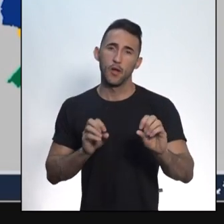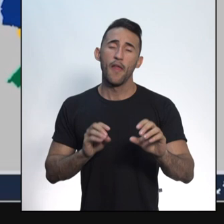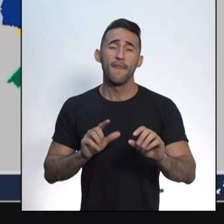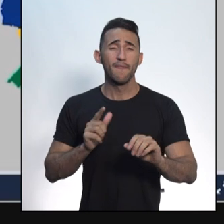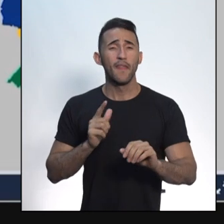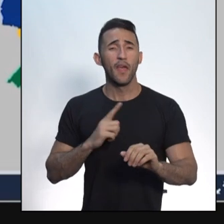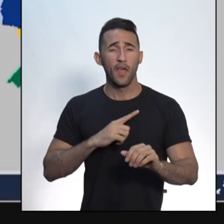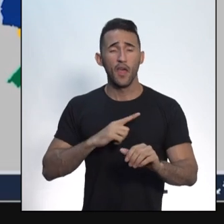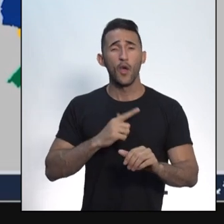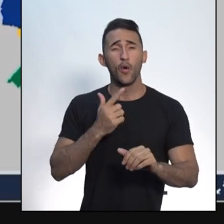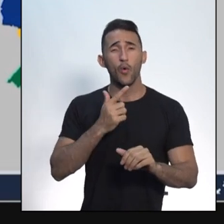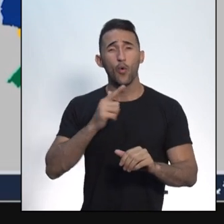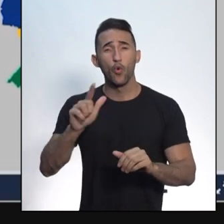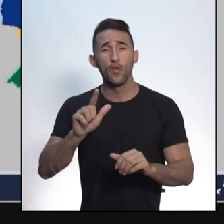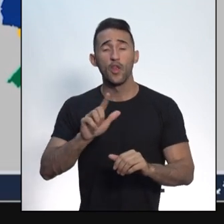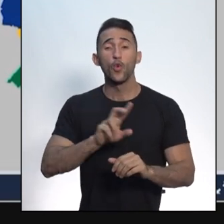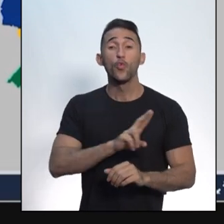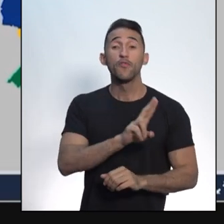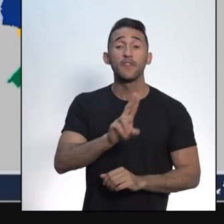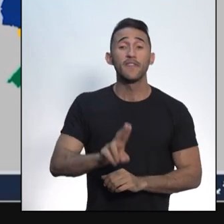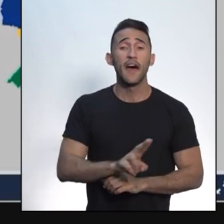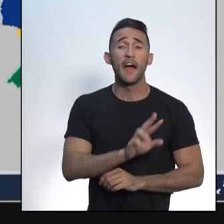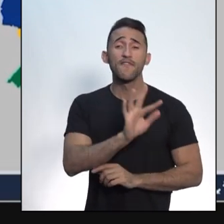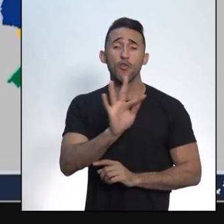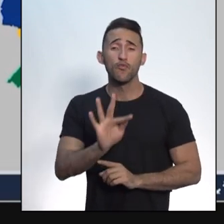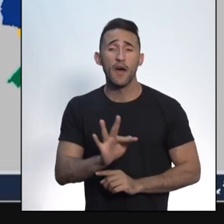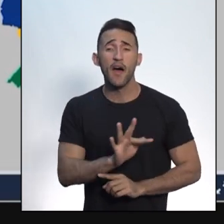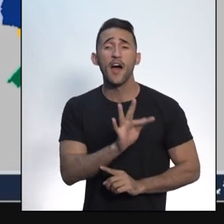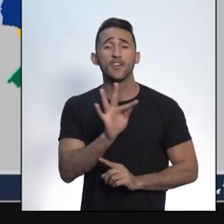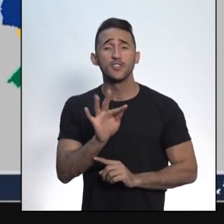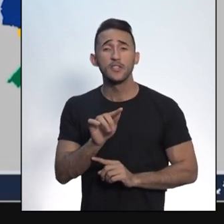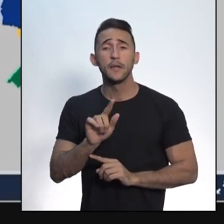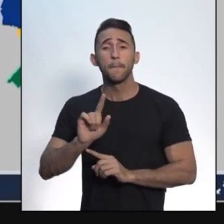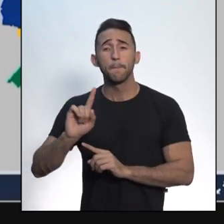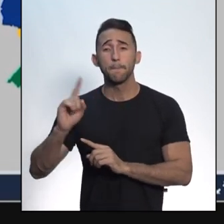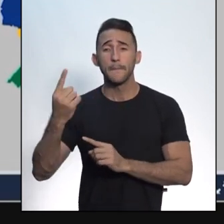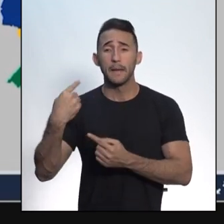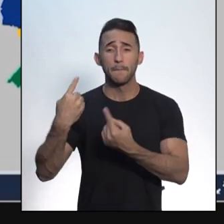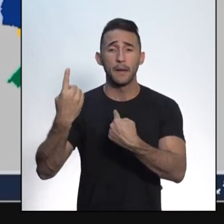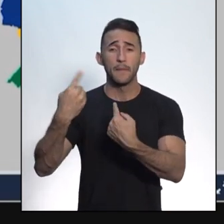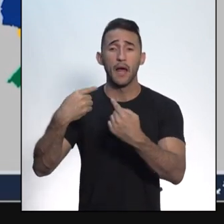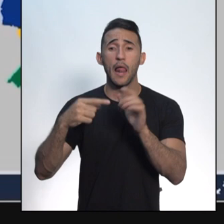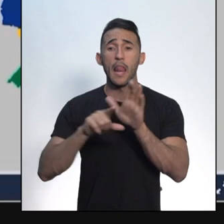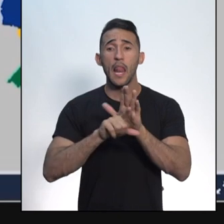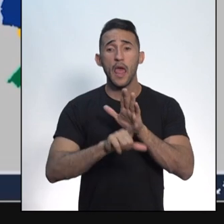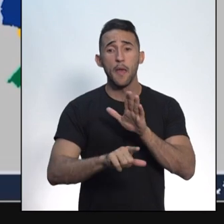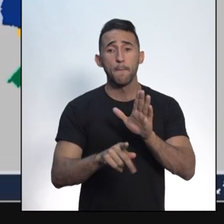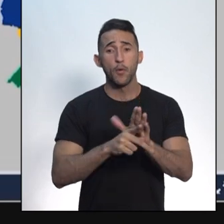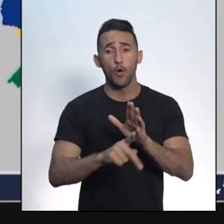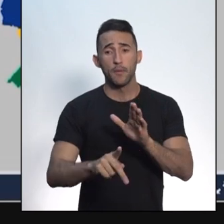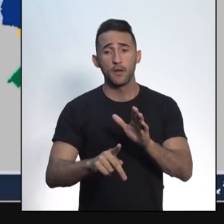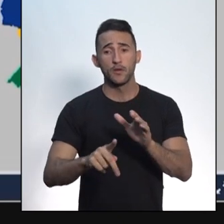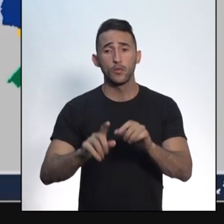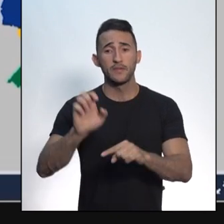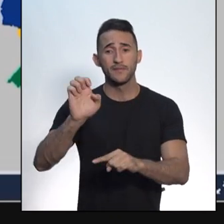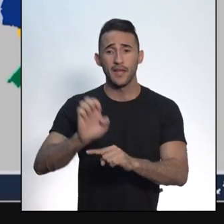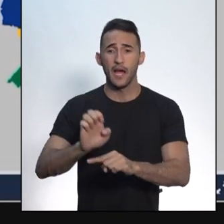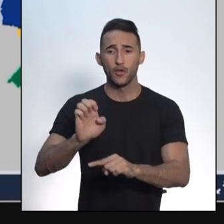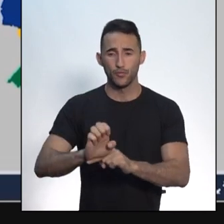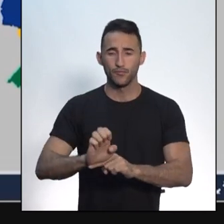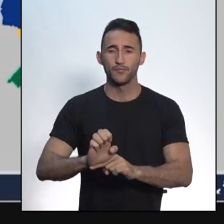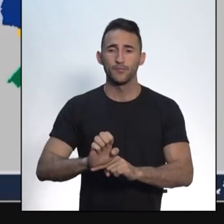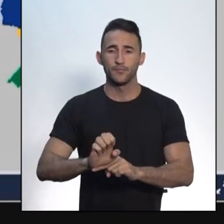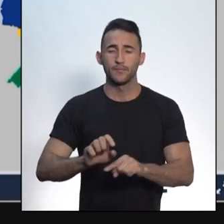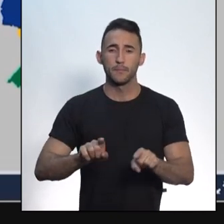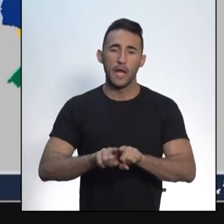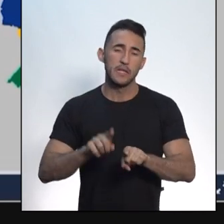e universidades que são comandadas, que são regidas por leis dos seus estados, das unidades federadas,